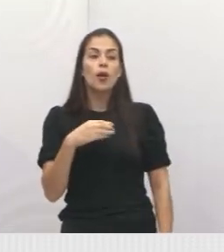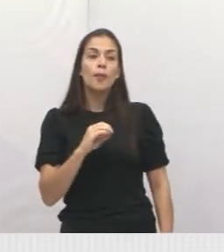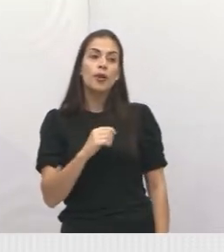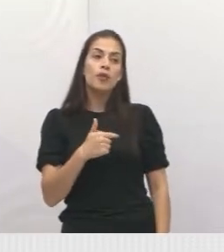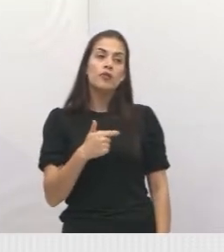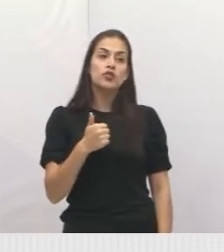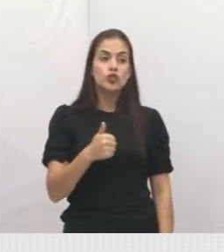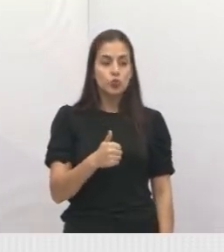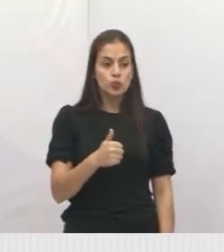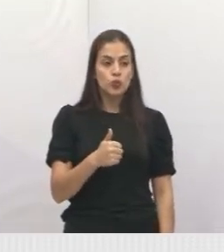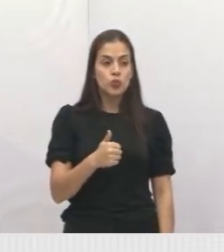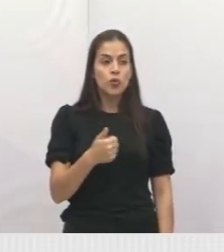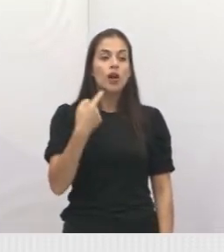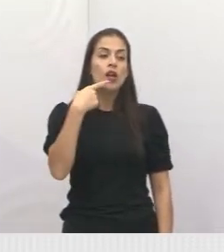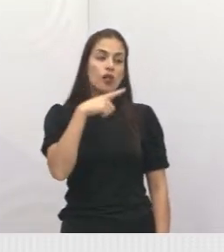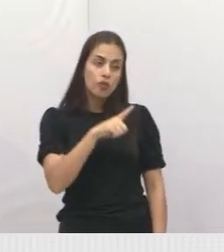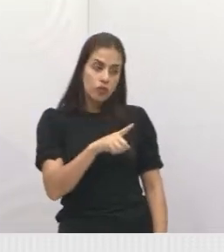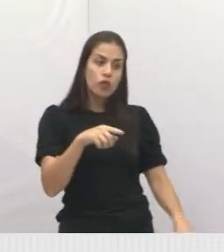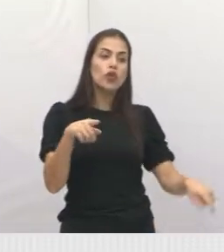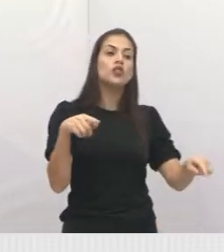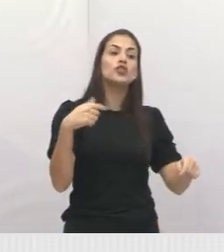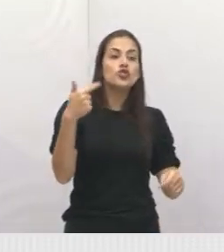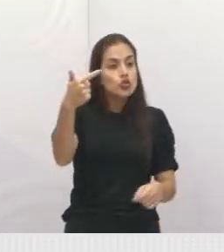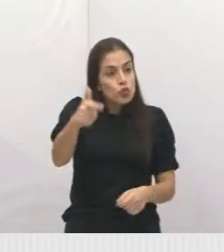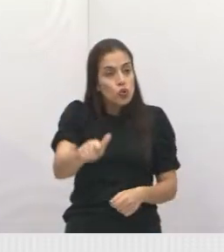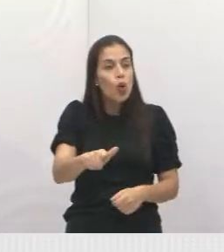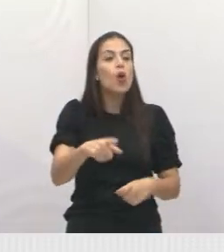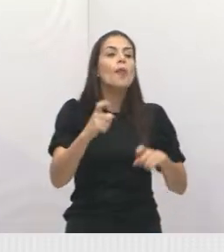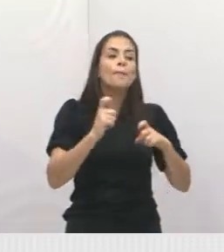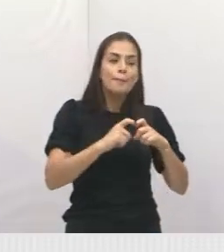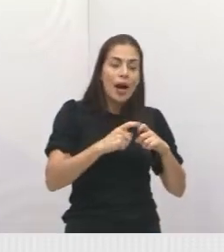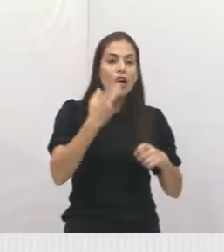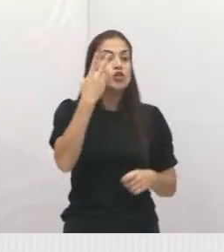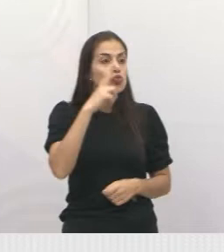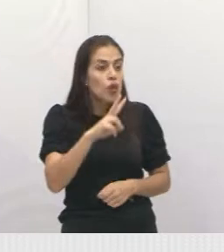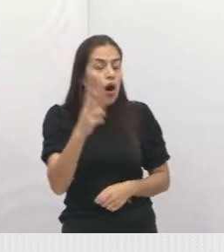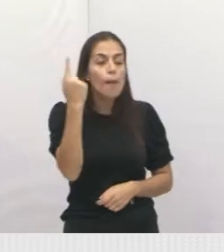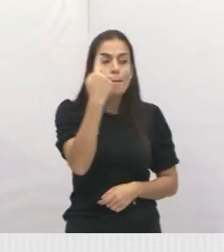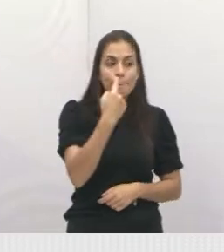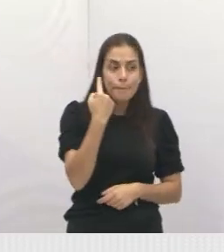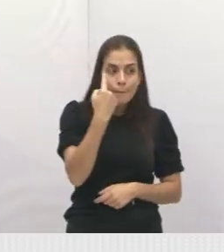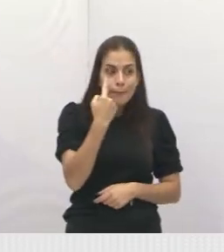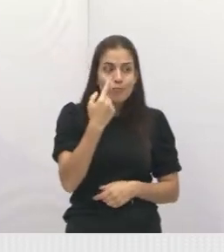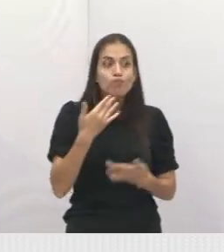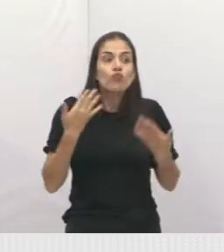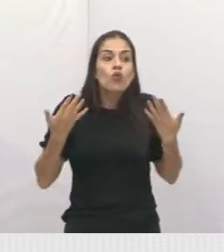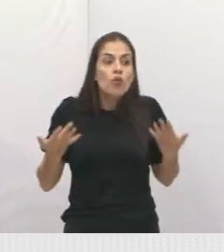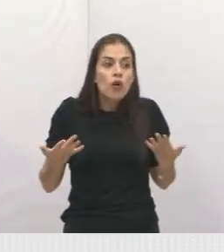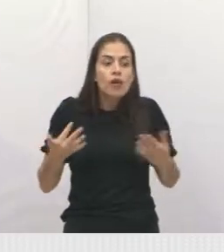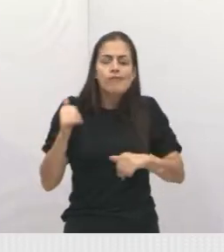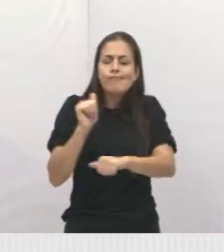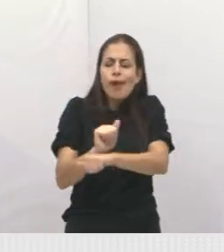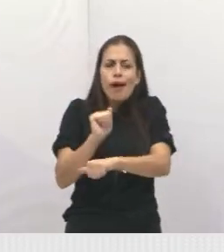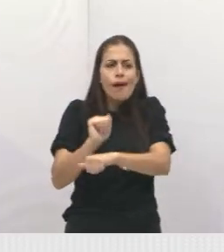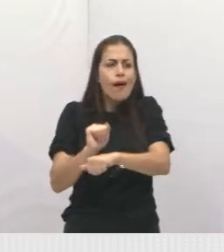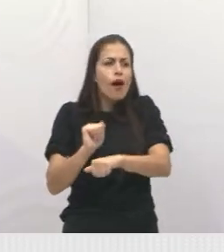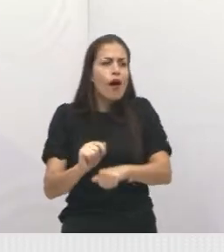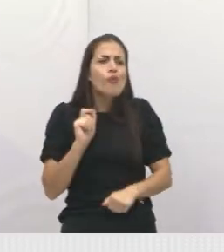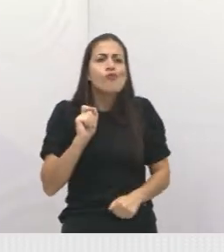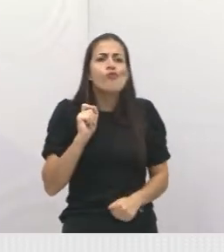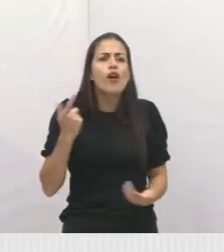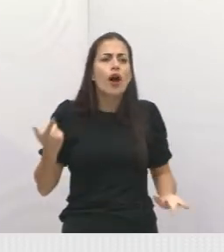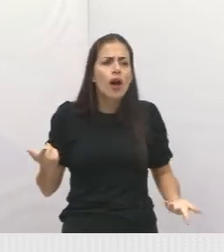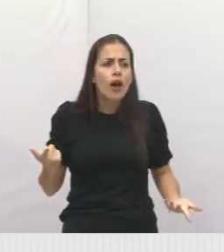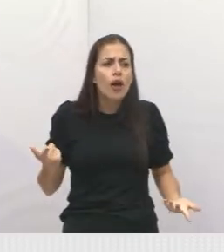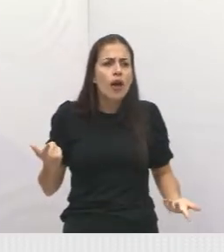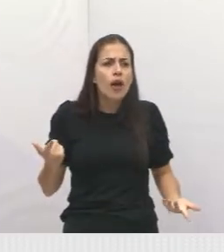cirurgia e só remarca, remarca, remarca. Vamos esperar mais o quê? Ele perder a vista? O que mais vamos esperar, senhor? O senhor está